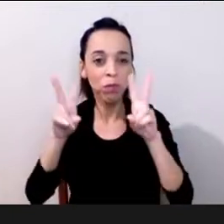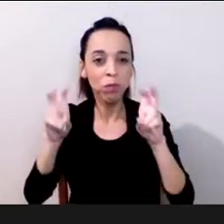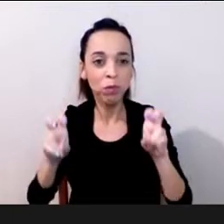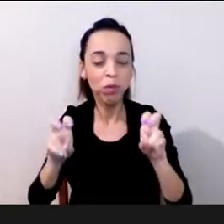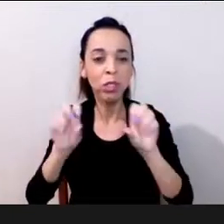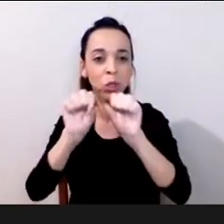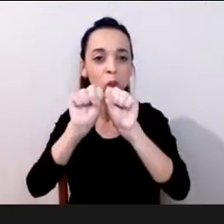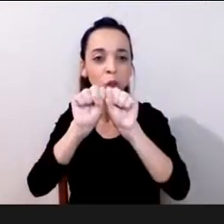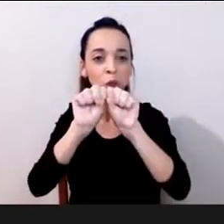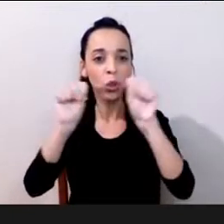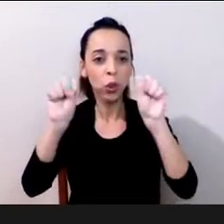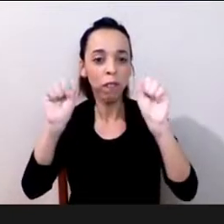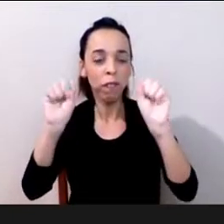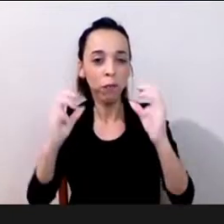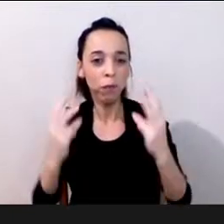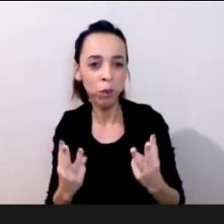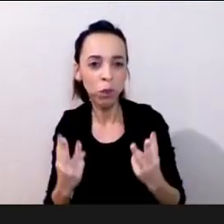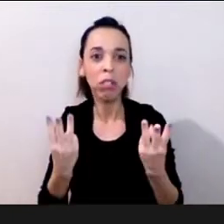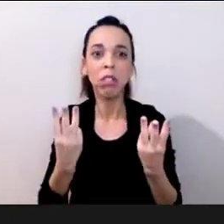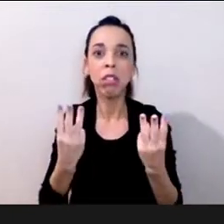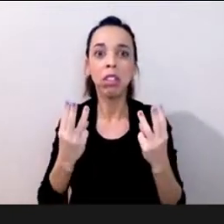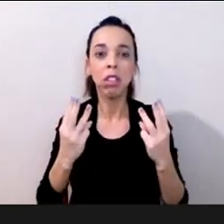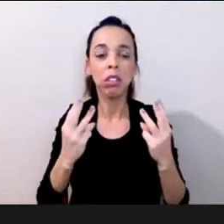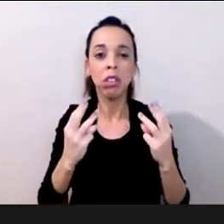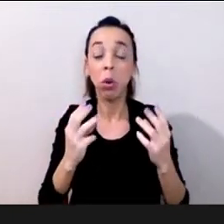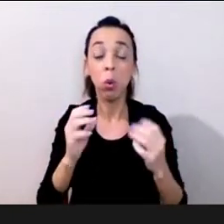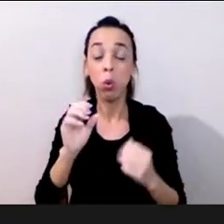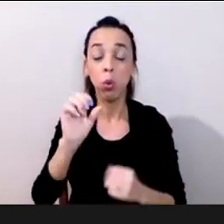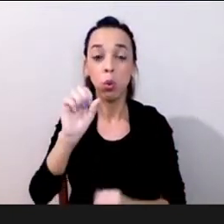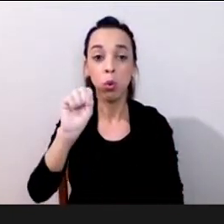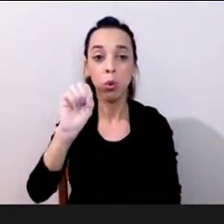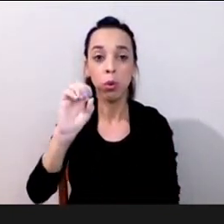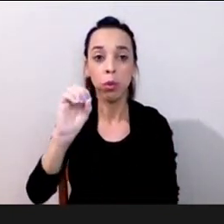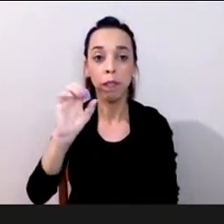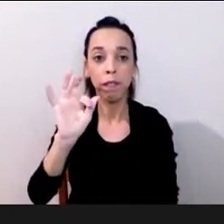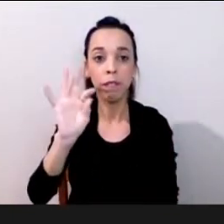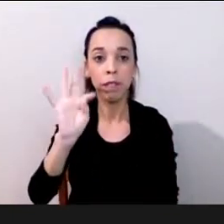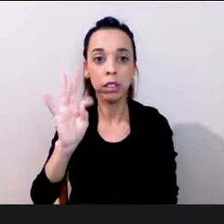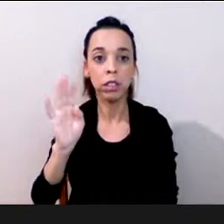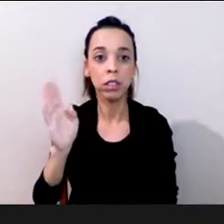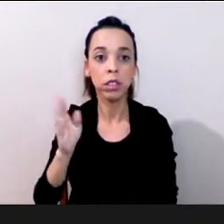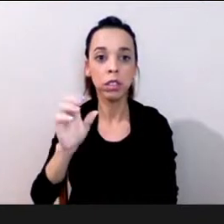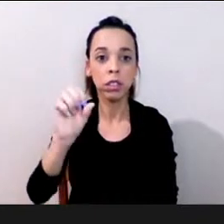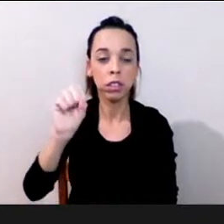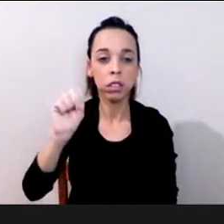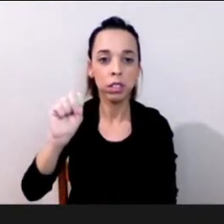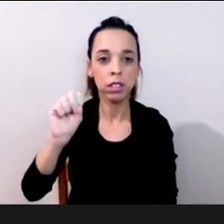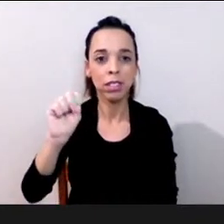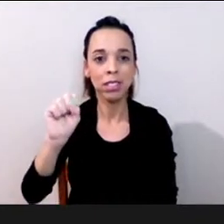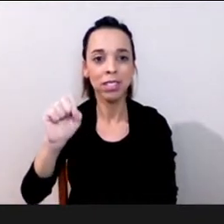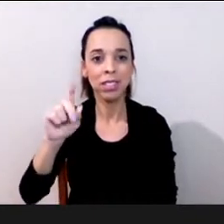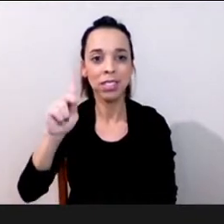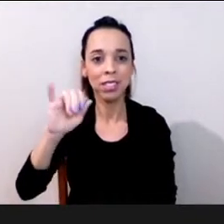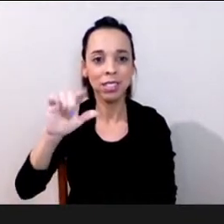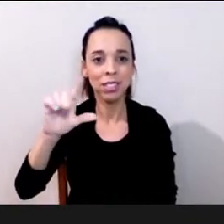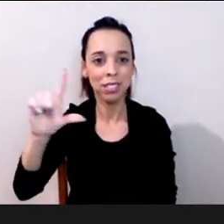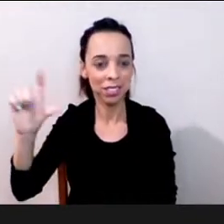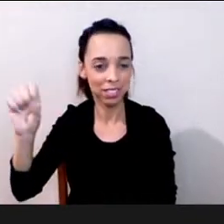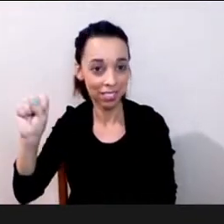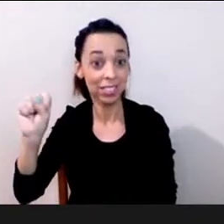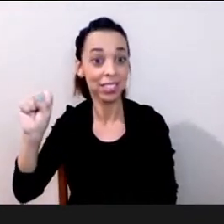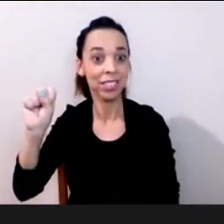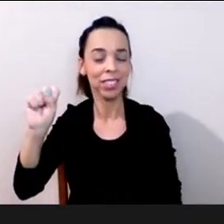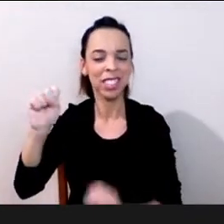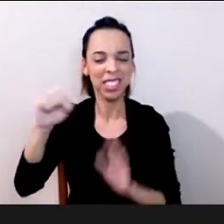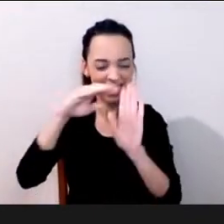isso se nós aceitarmos os soft skills automaticamente nós estamos a receitar outras coisas não vamos manter as duas escadas em